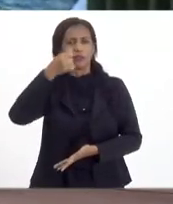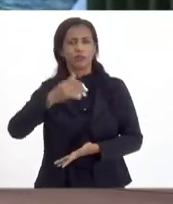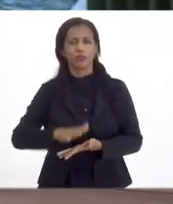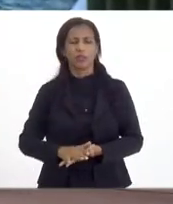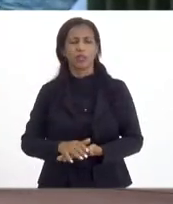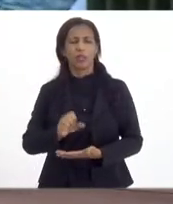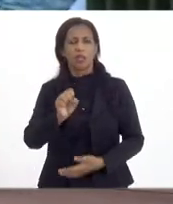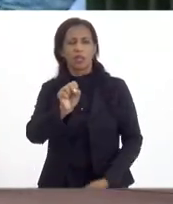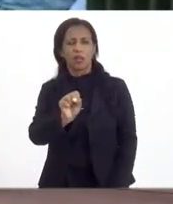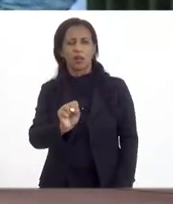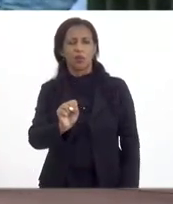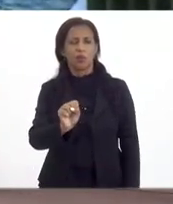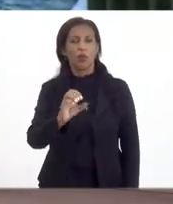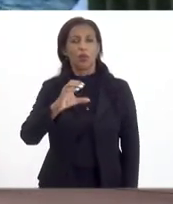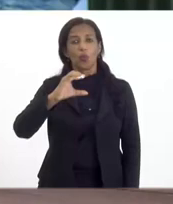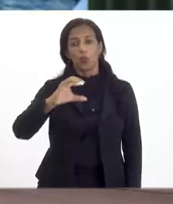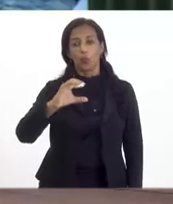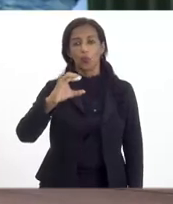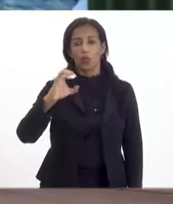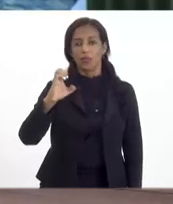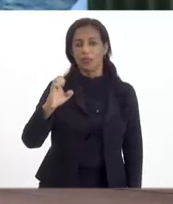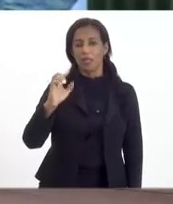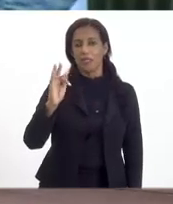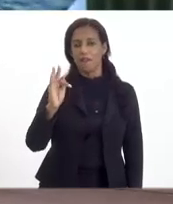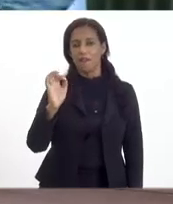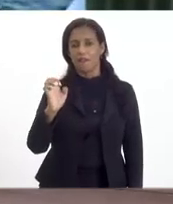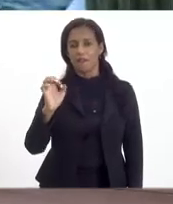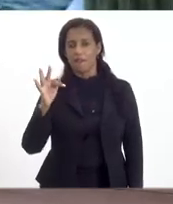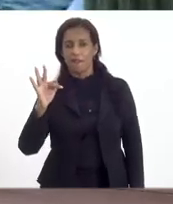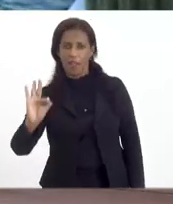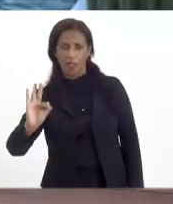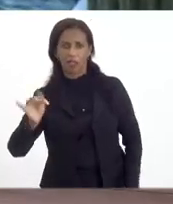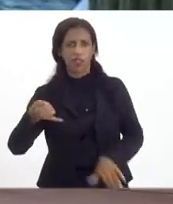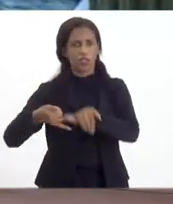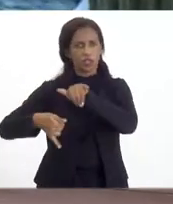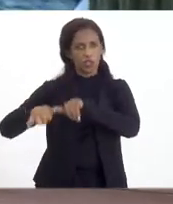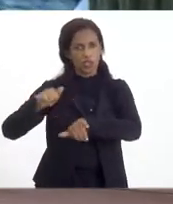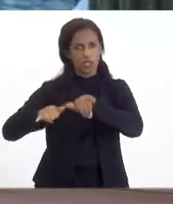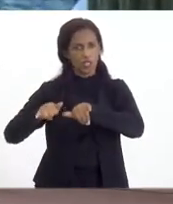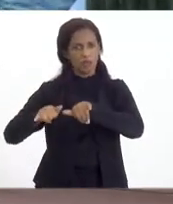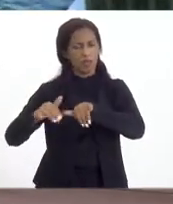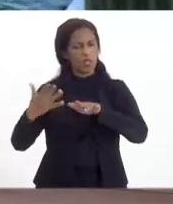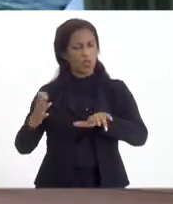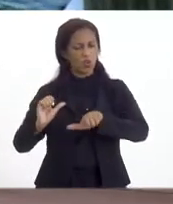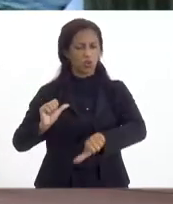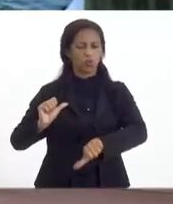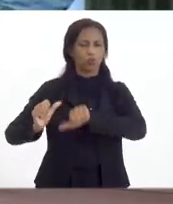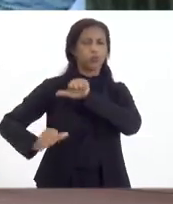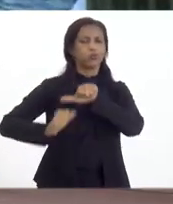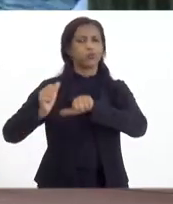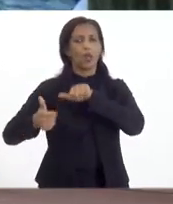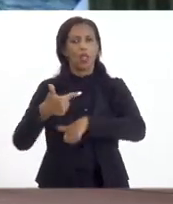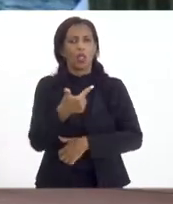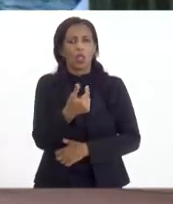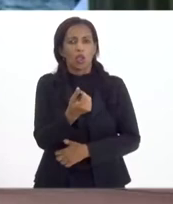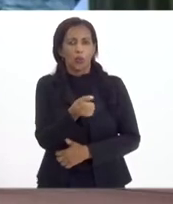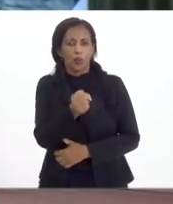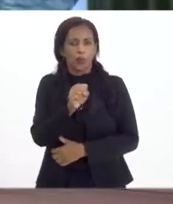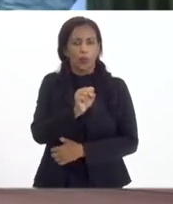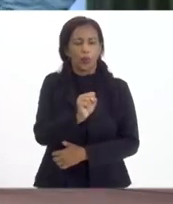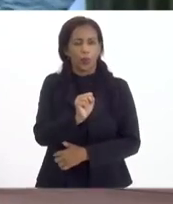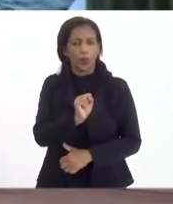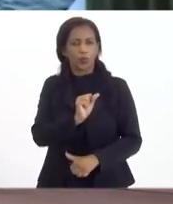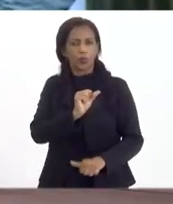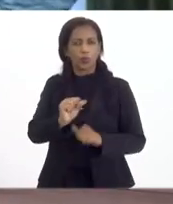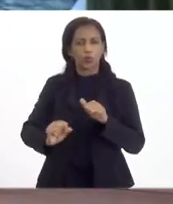era o Cefete de Química, e hoje a gente se tornou uma instituição multidisciplinar desde 2008, quando a gente se